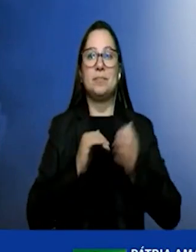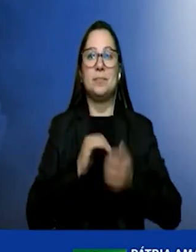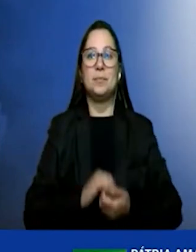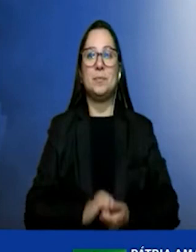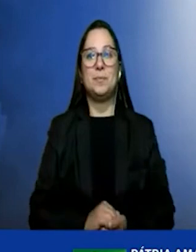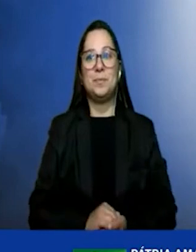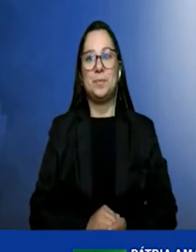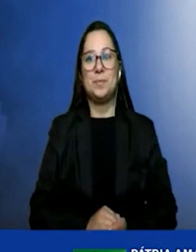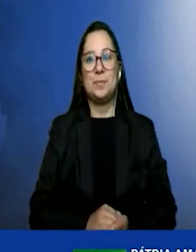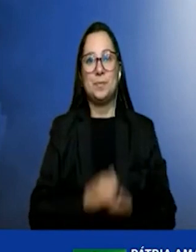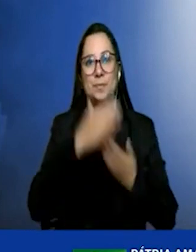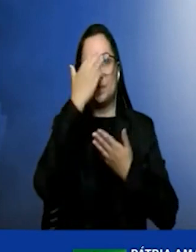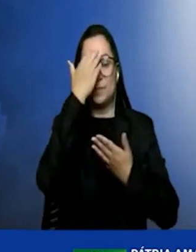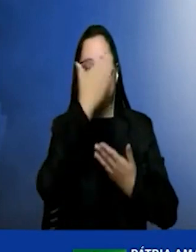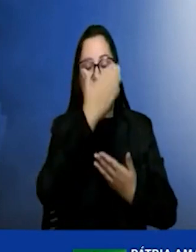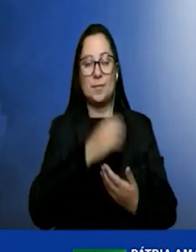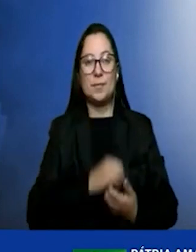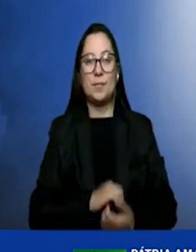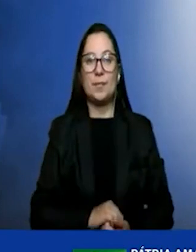oportunidade.